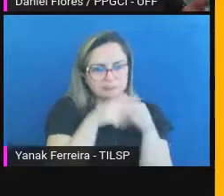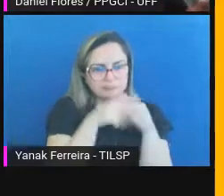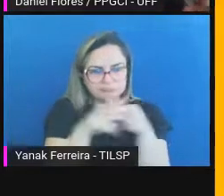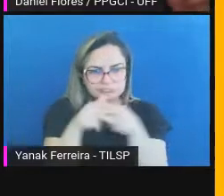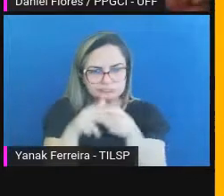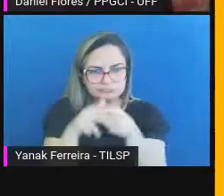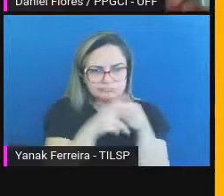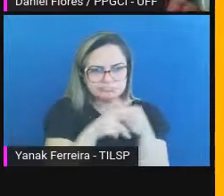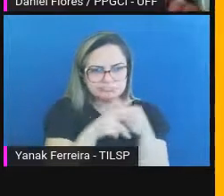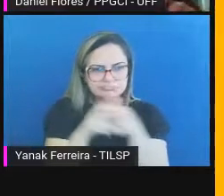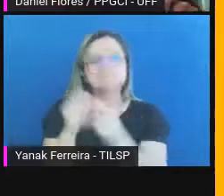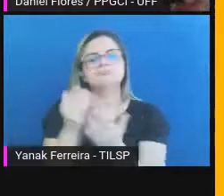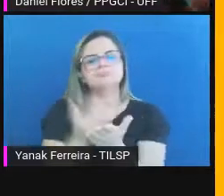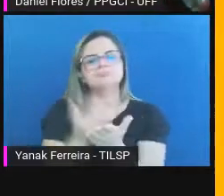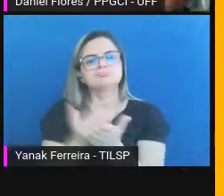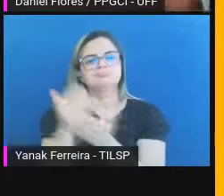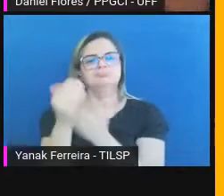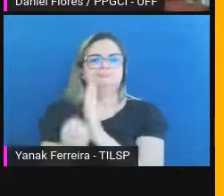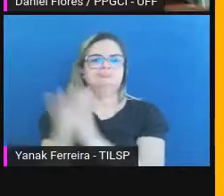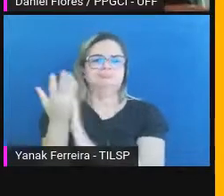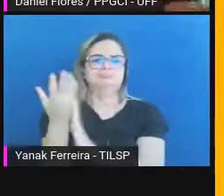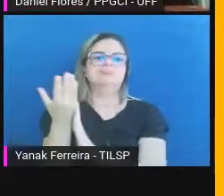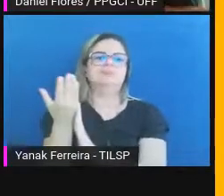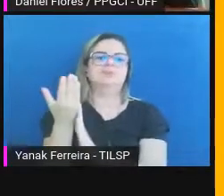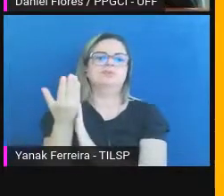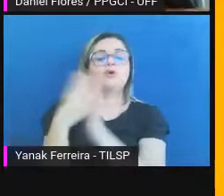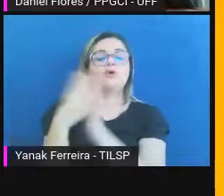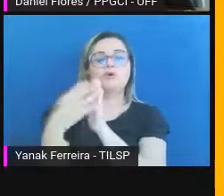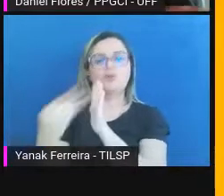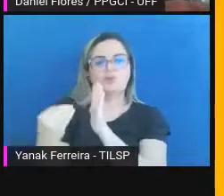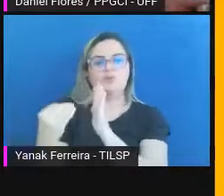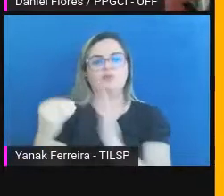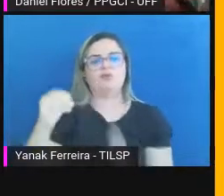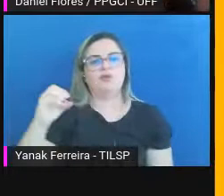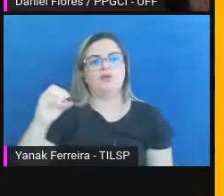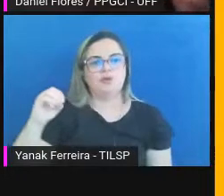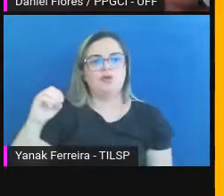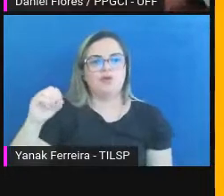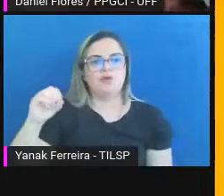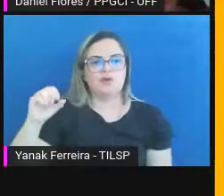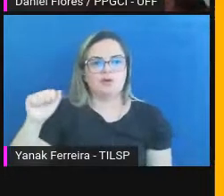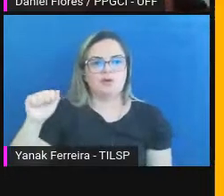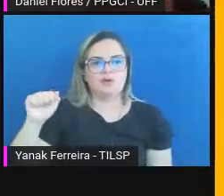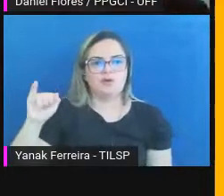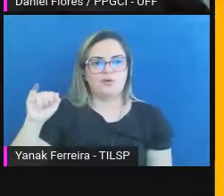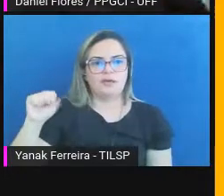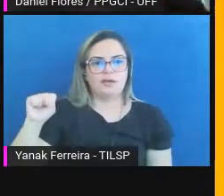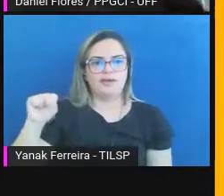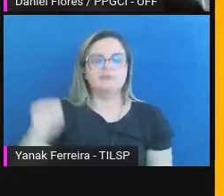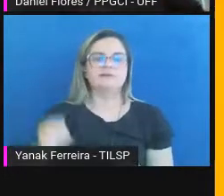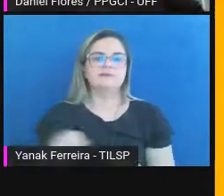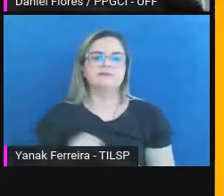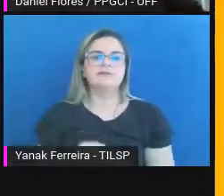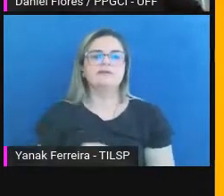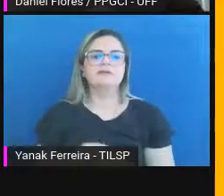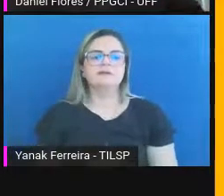as melhorias das primeiras versões do OAS para a versão de 2012.